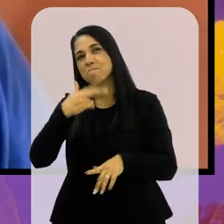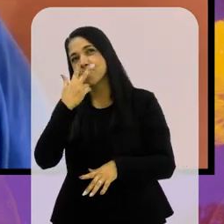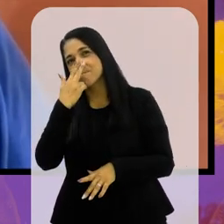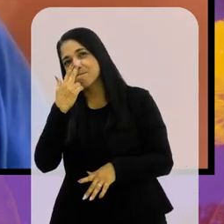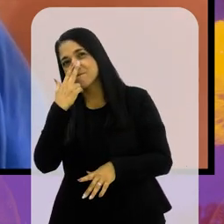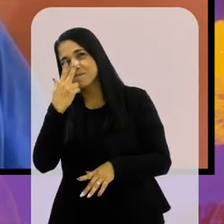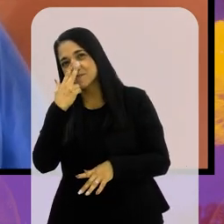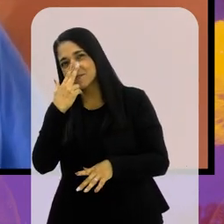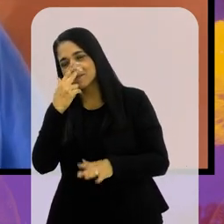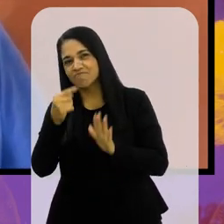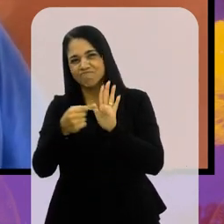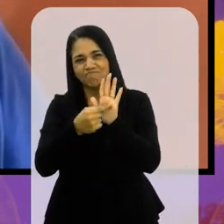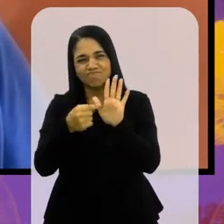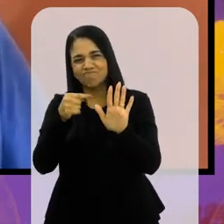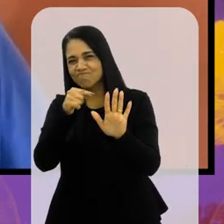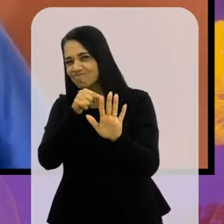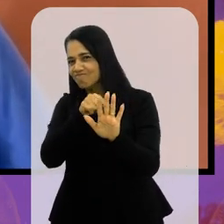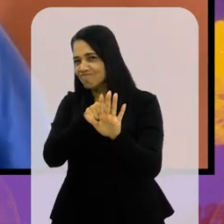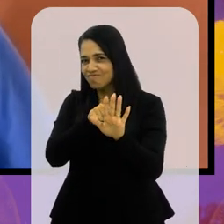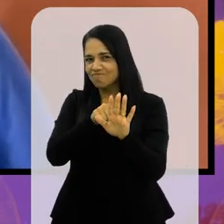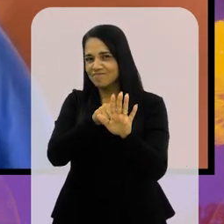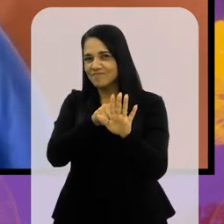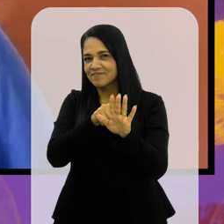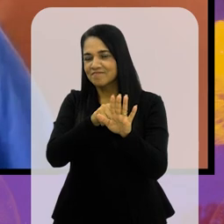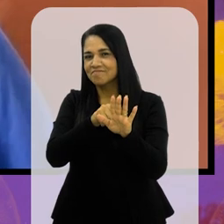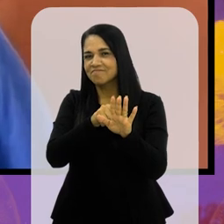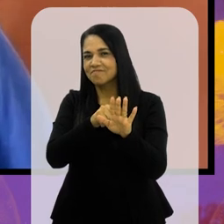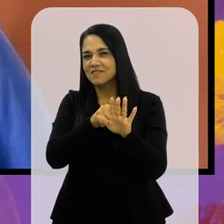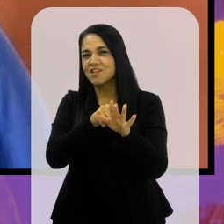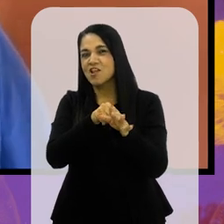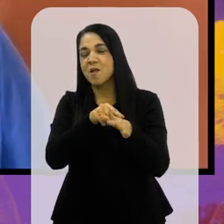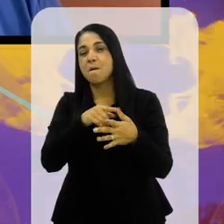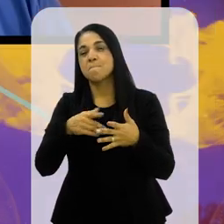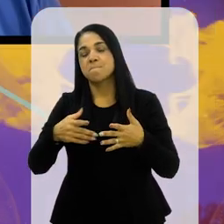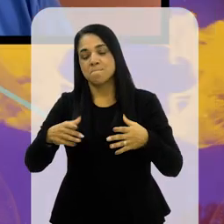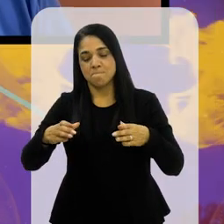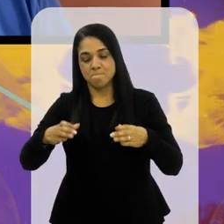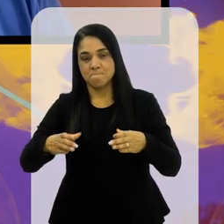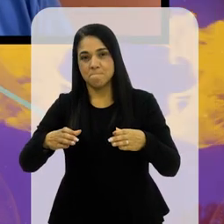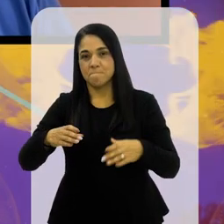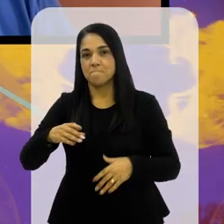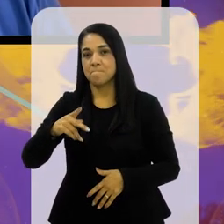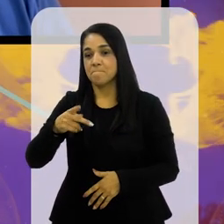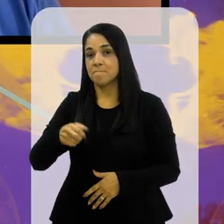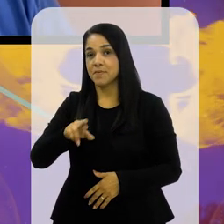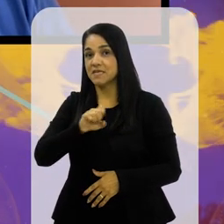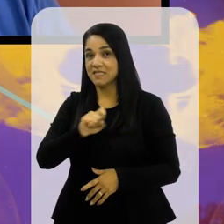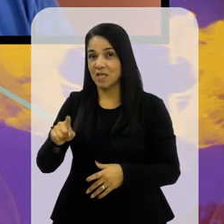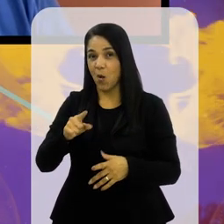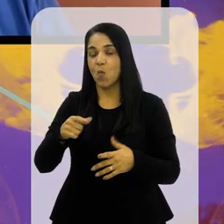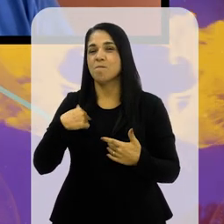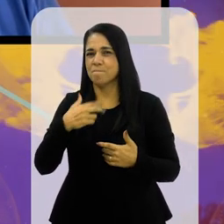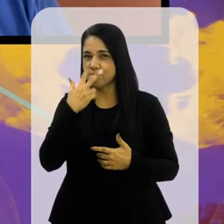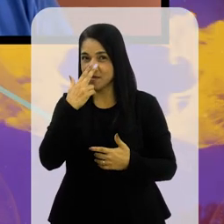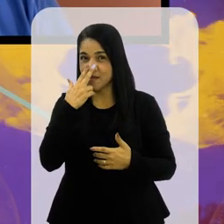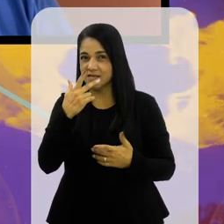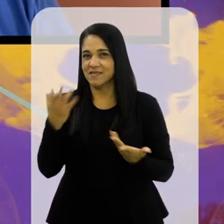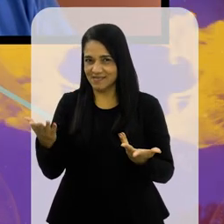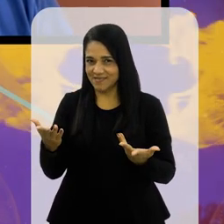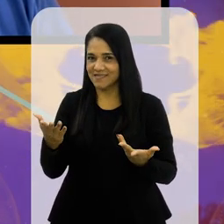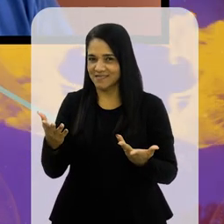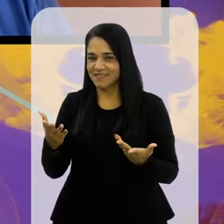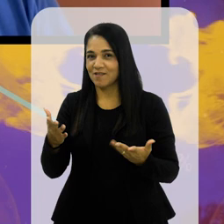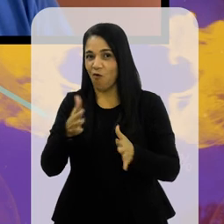Vai ficar parecendo a famosa panela de pressão, senhor Rui. Com certeza. Wellington, a gente ainda tem um minuto e meio. Então,